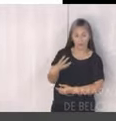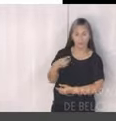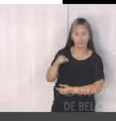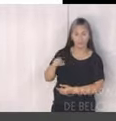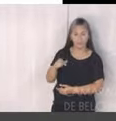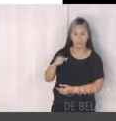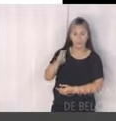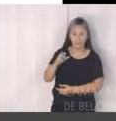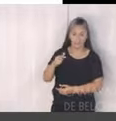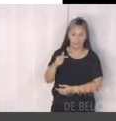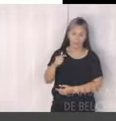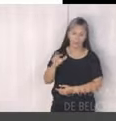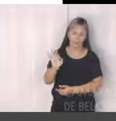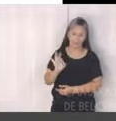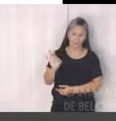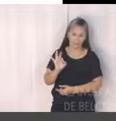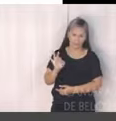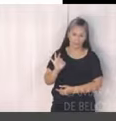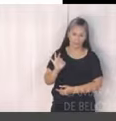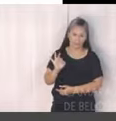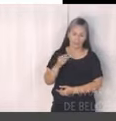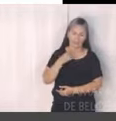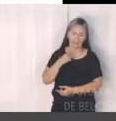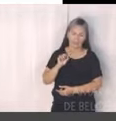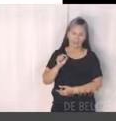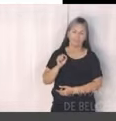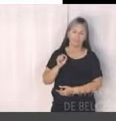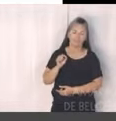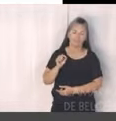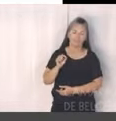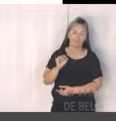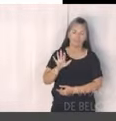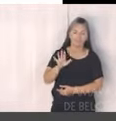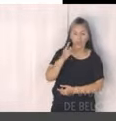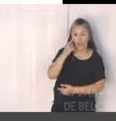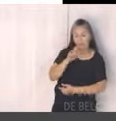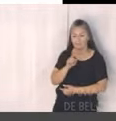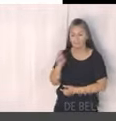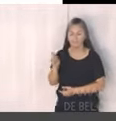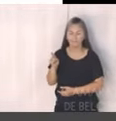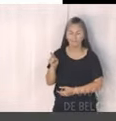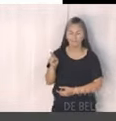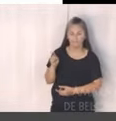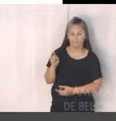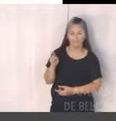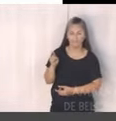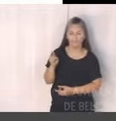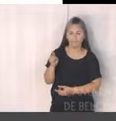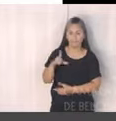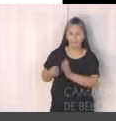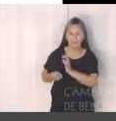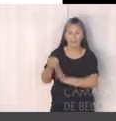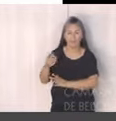nesse indicador. Ao lado, o percentual de processo de edificação para fins de emissão de alvará na hora, sem